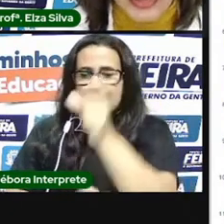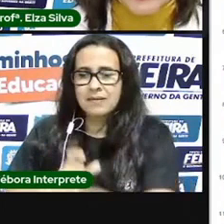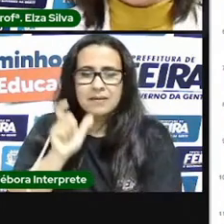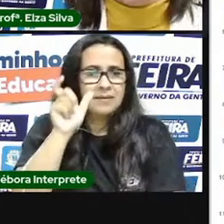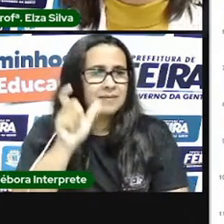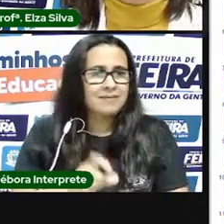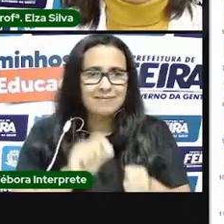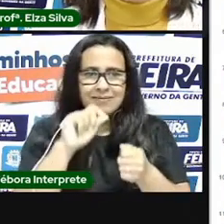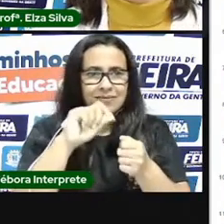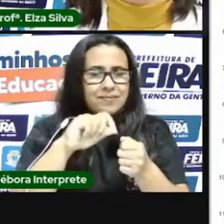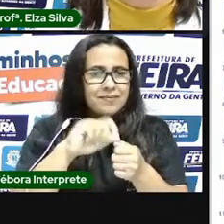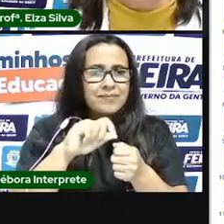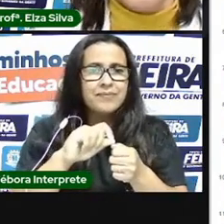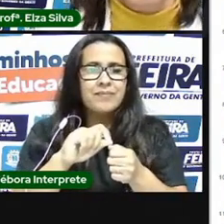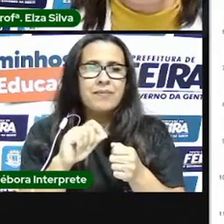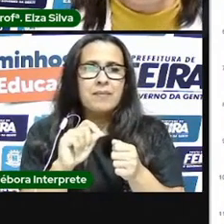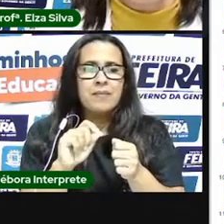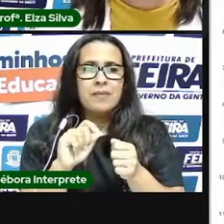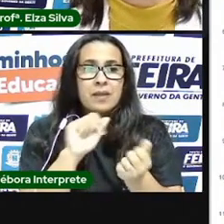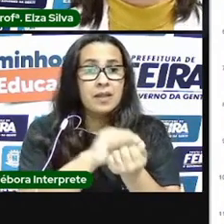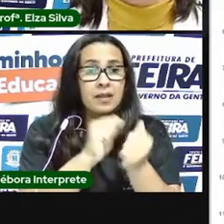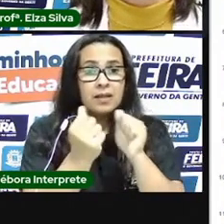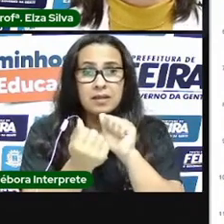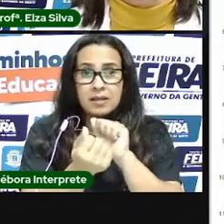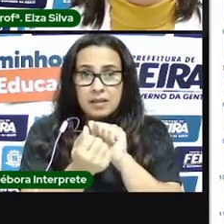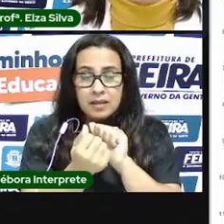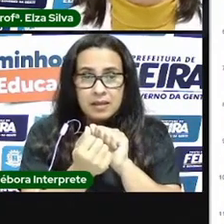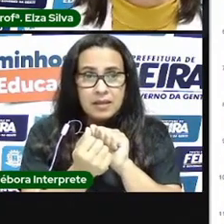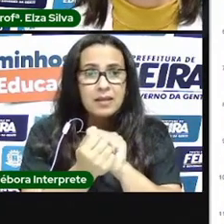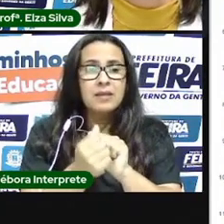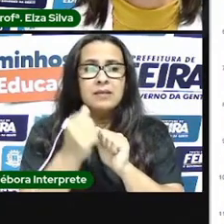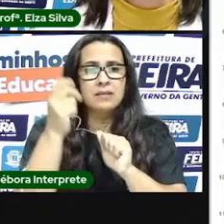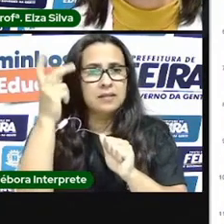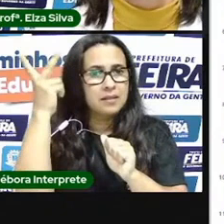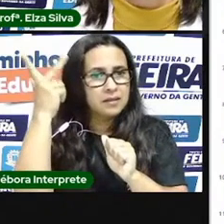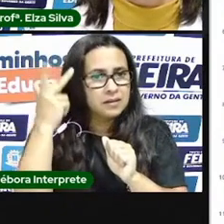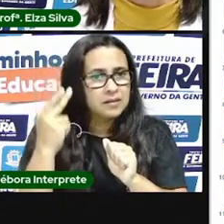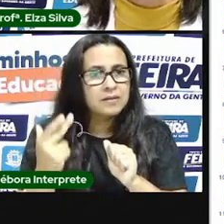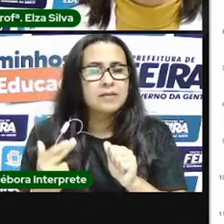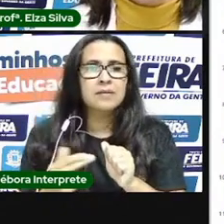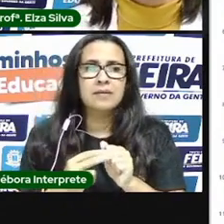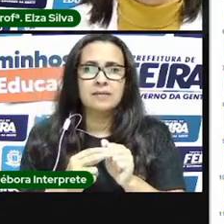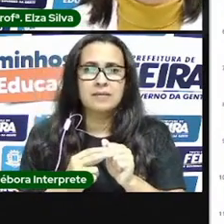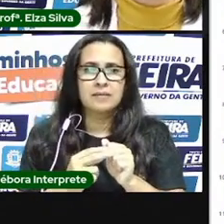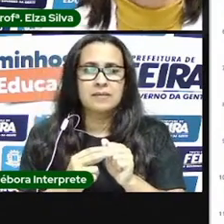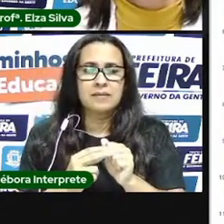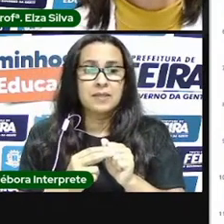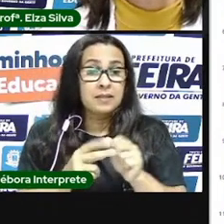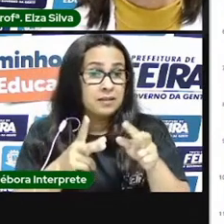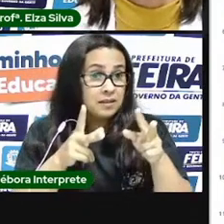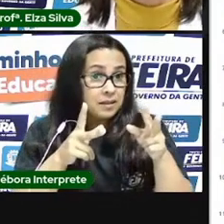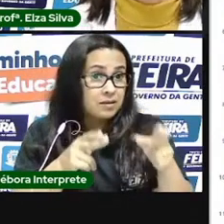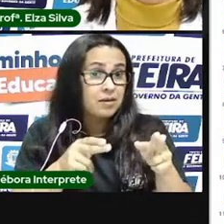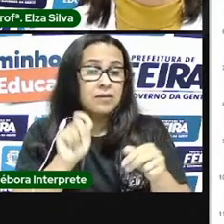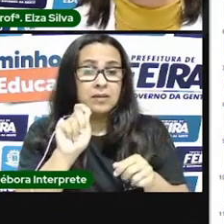ela é naturalmente diferente como nós humanos, porque nós humanos,